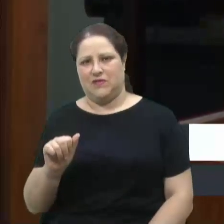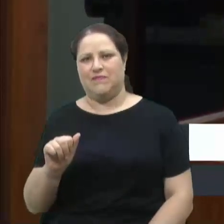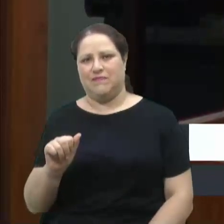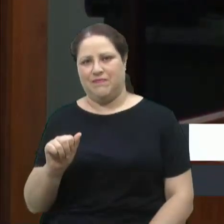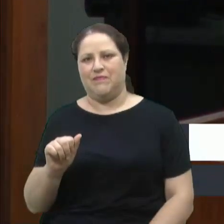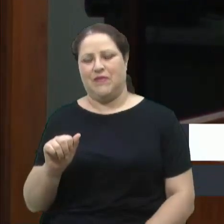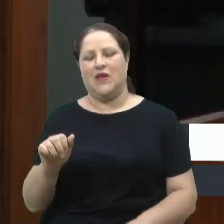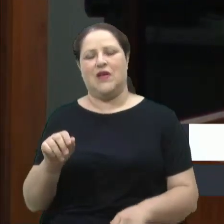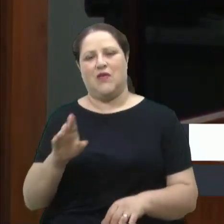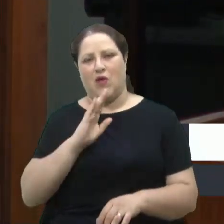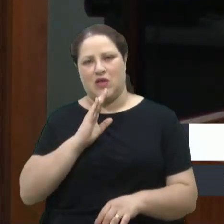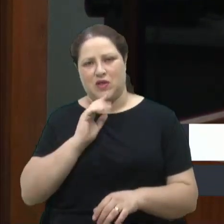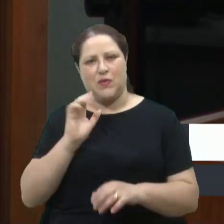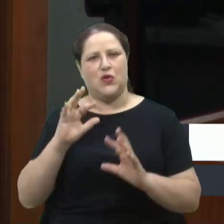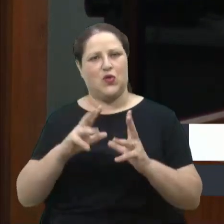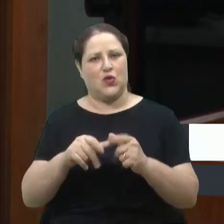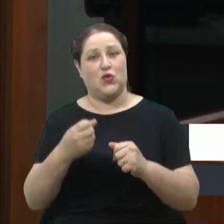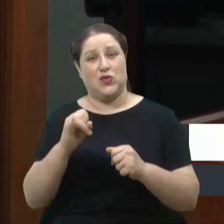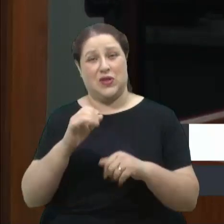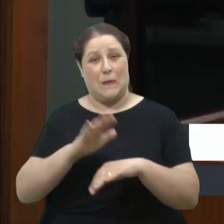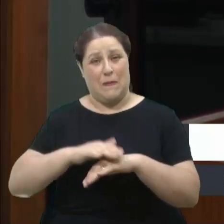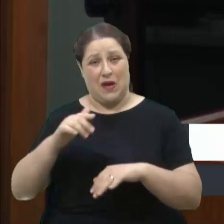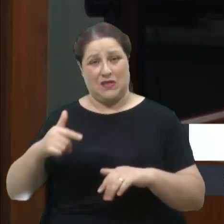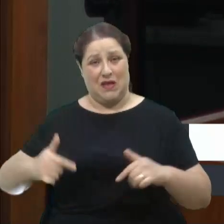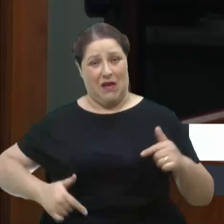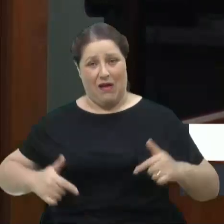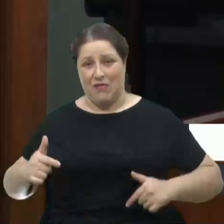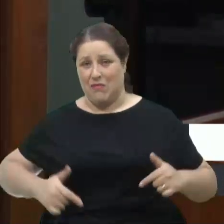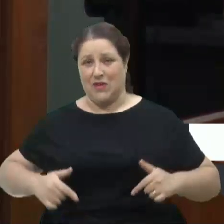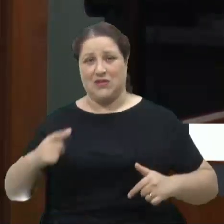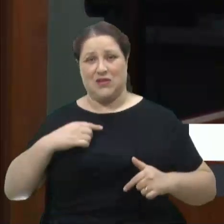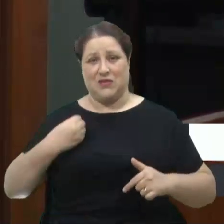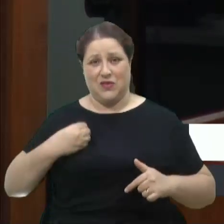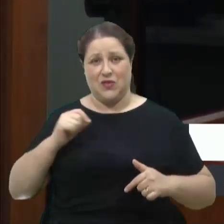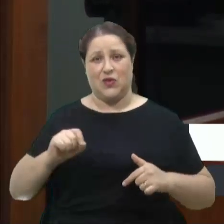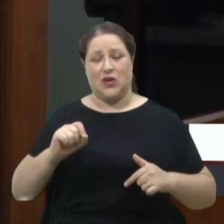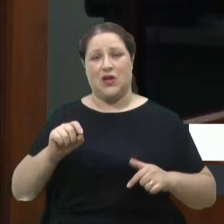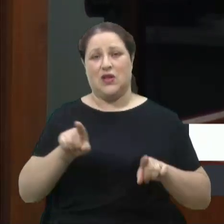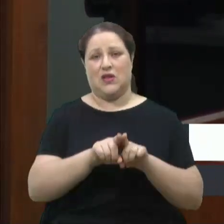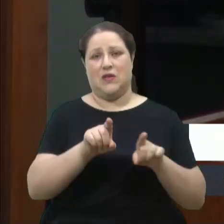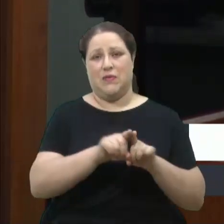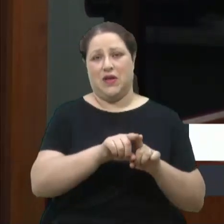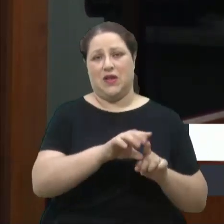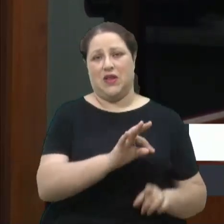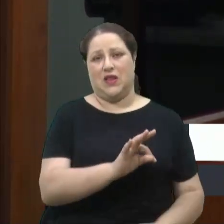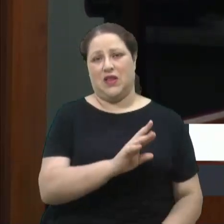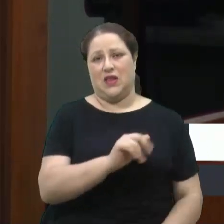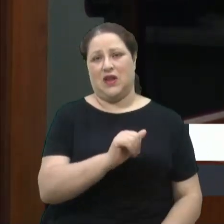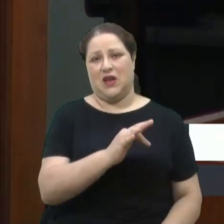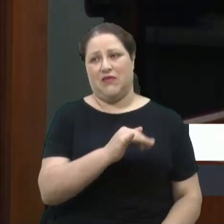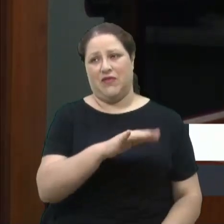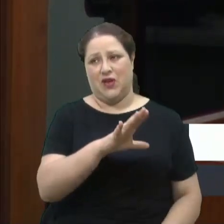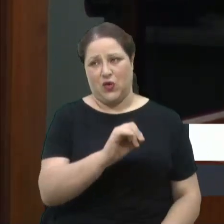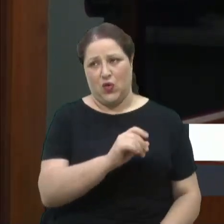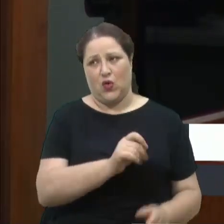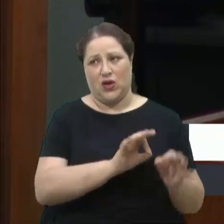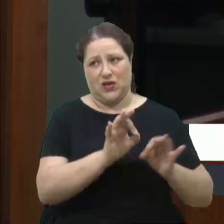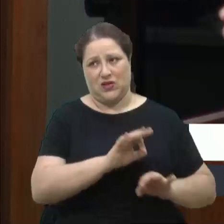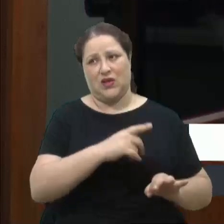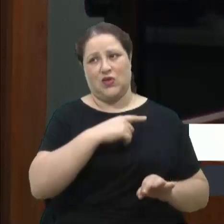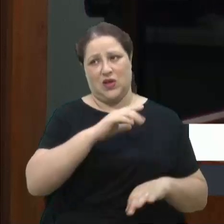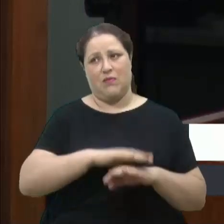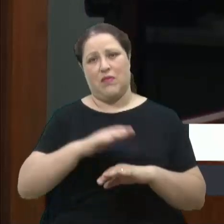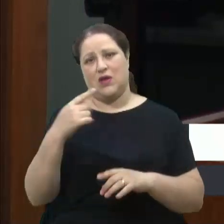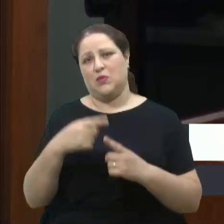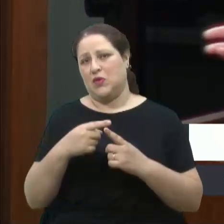gente tiver à disposição, mais armas o tráfego organizado, por exemplo, vai ter. Porque é assim que